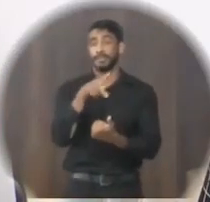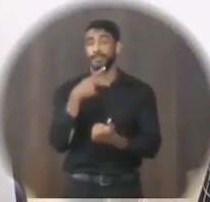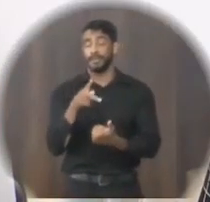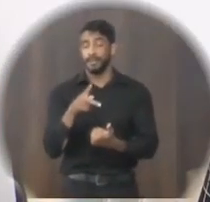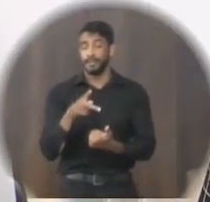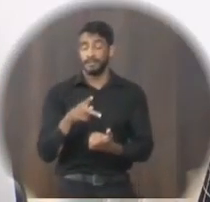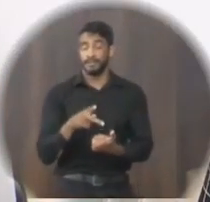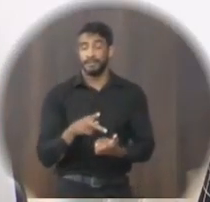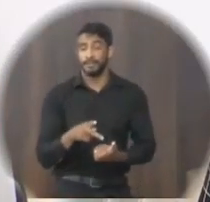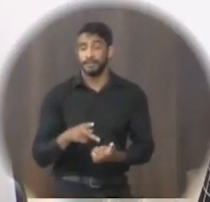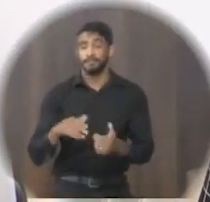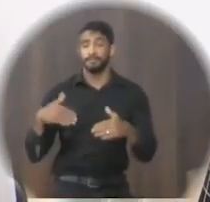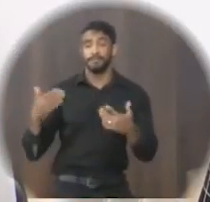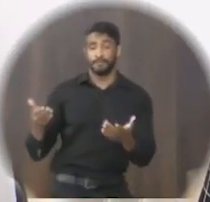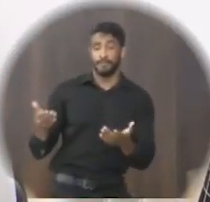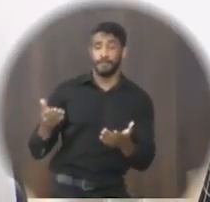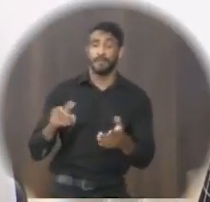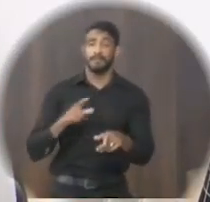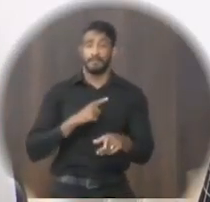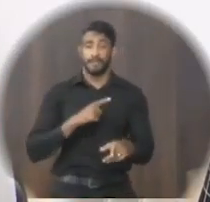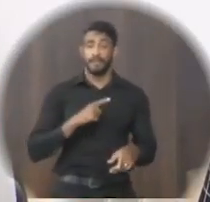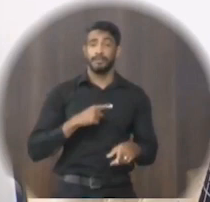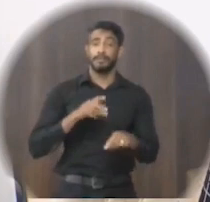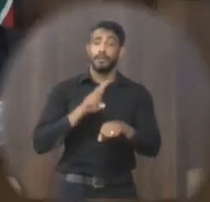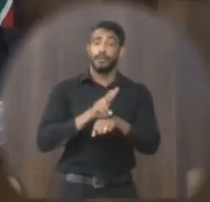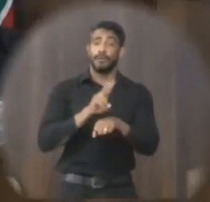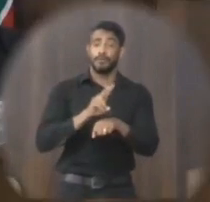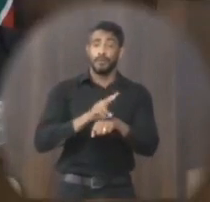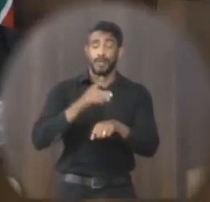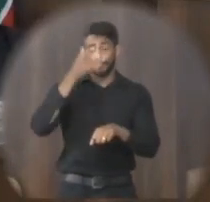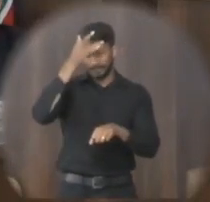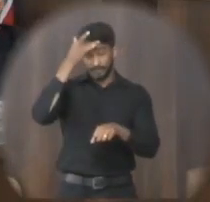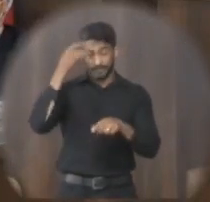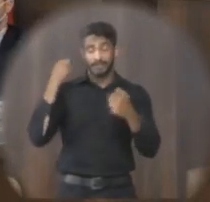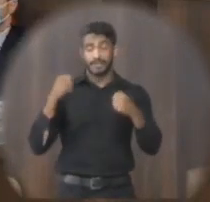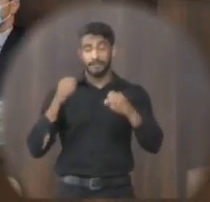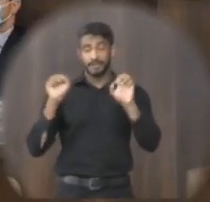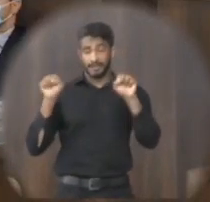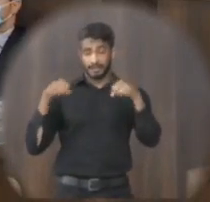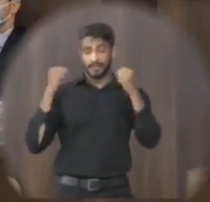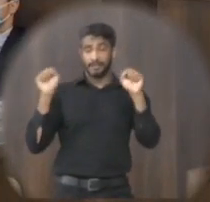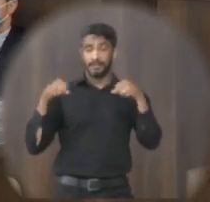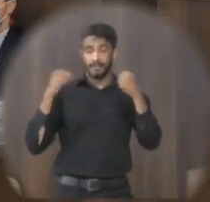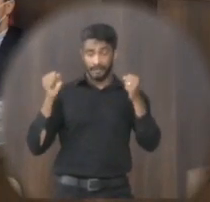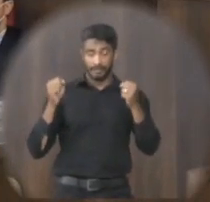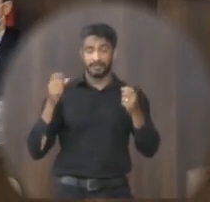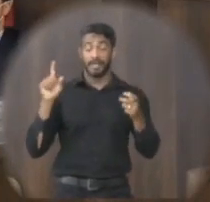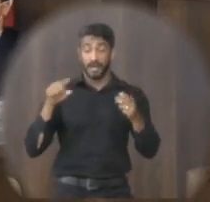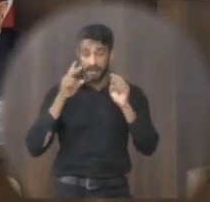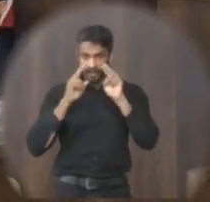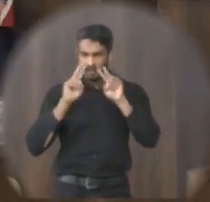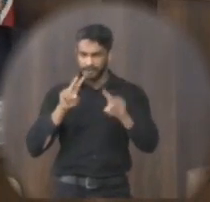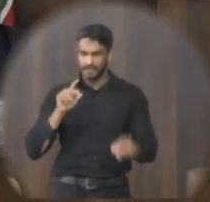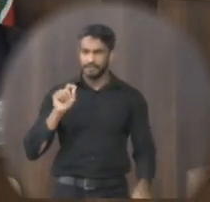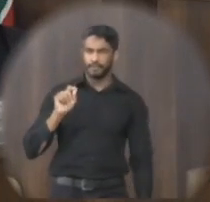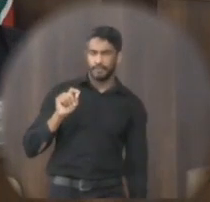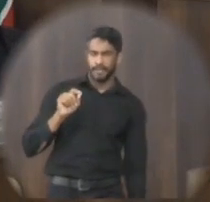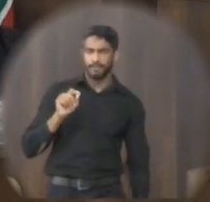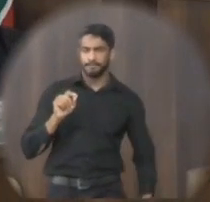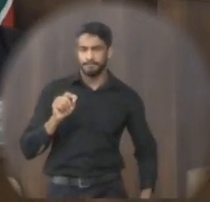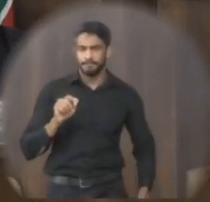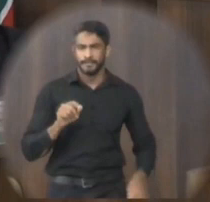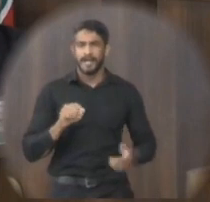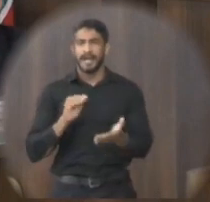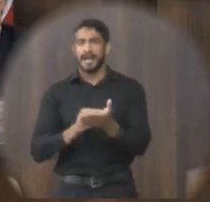vagas interrompendo assim o tratamento de pacientes oncológicos sendo assim é visível que a falta de planejamento